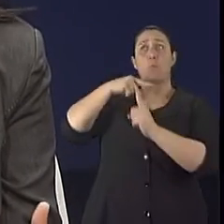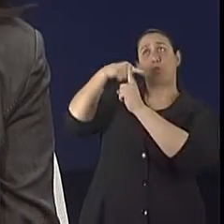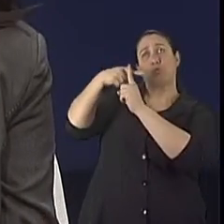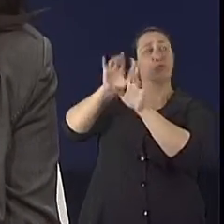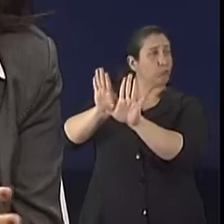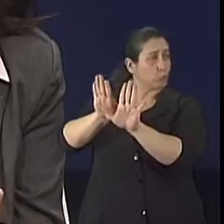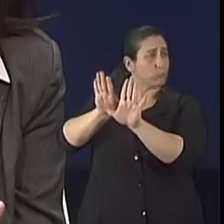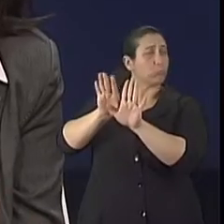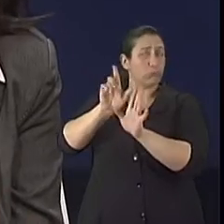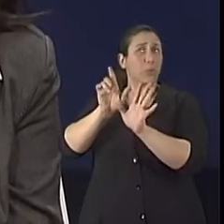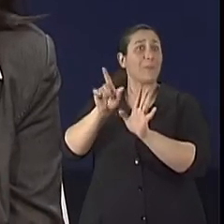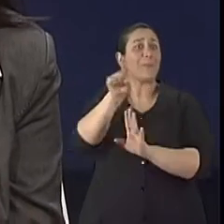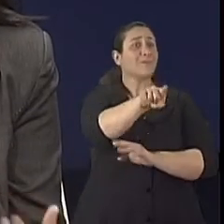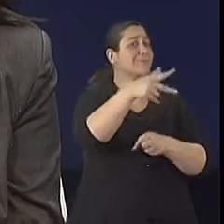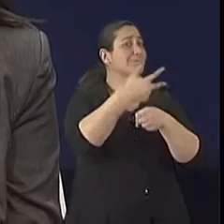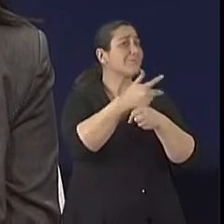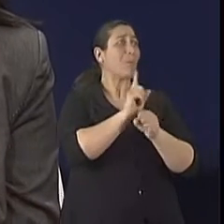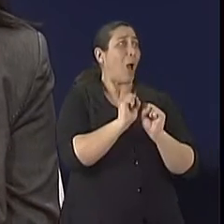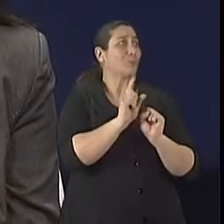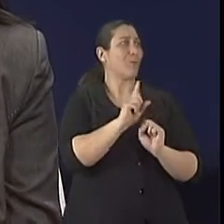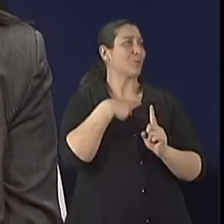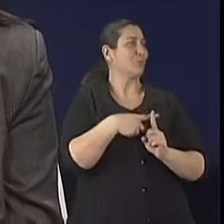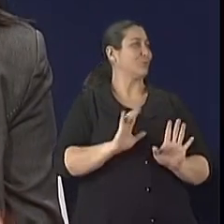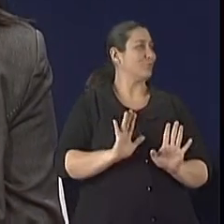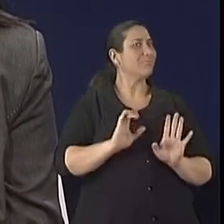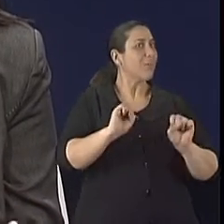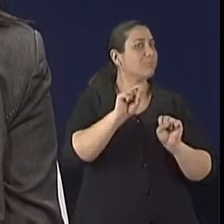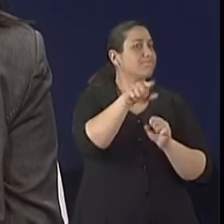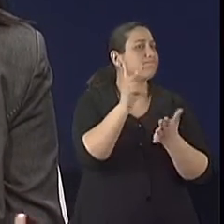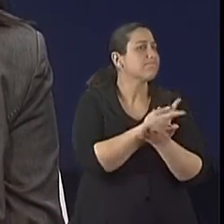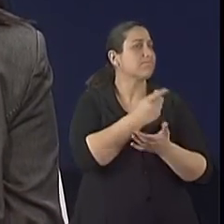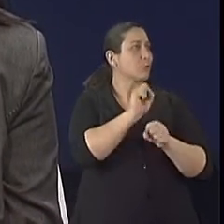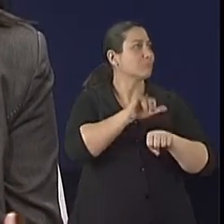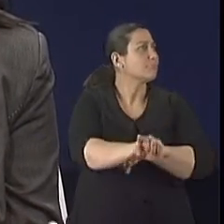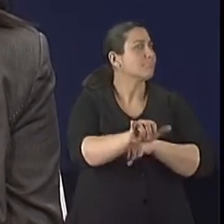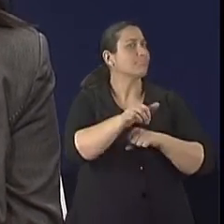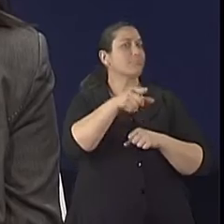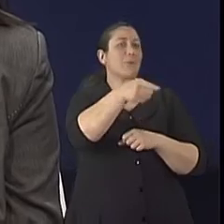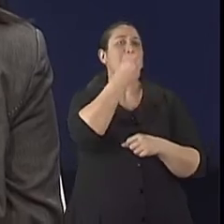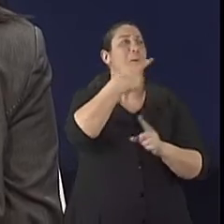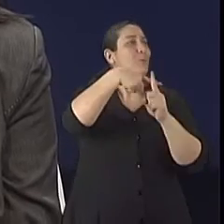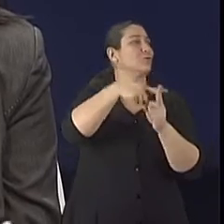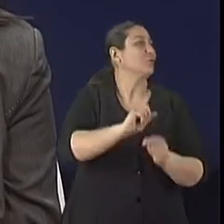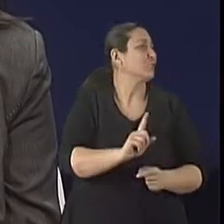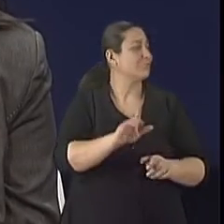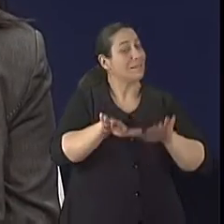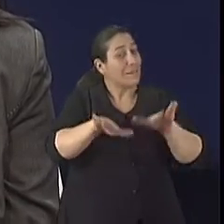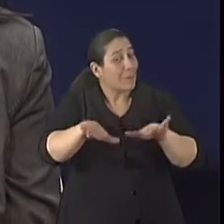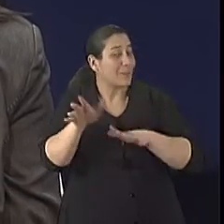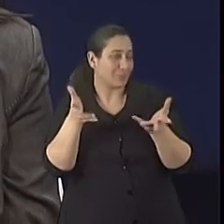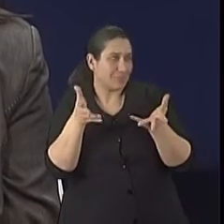E para o idoso, ele não pode, pode que ele não seja, né? Não tem o mesmo impacto ou ele tem efeitos que não se